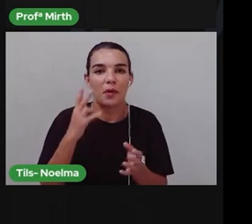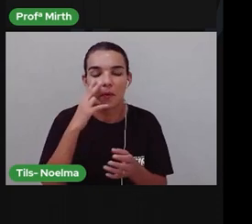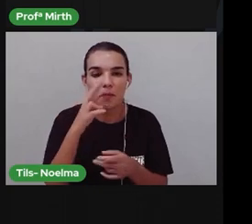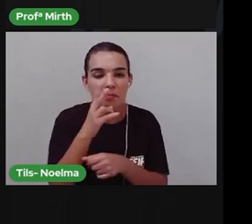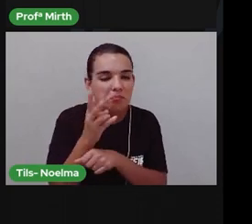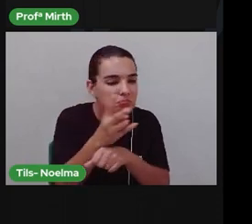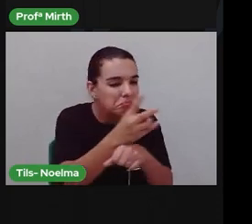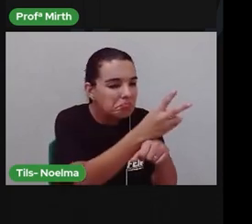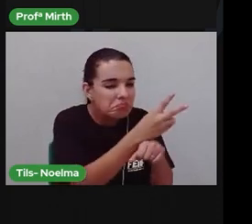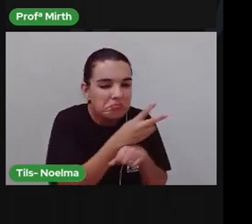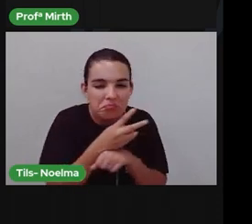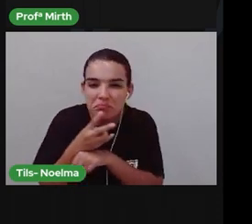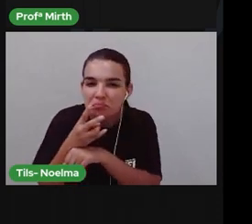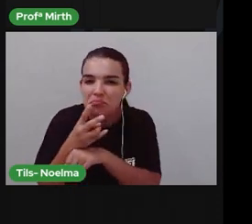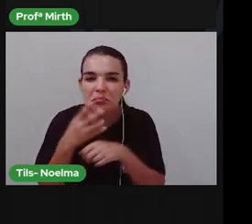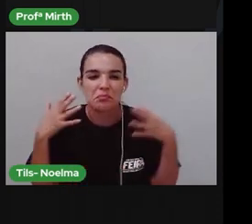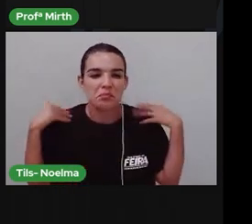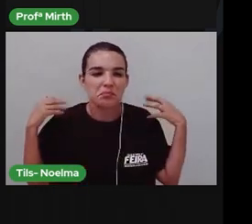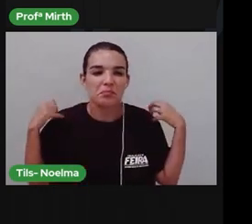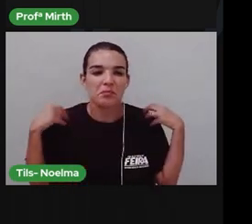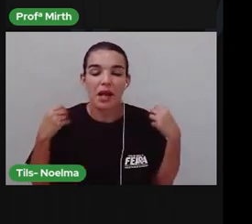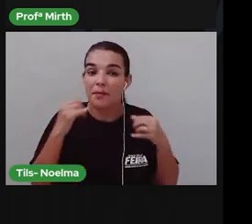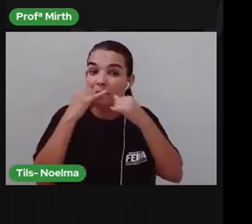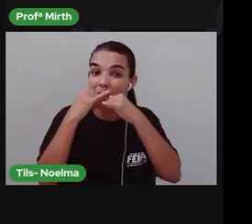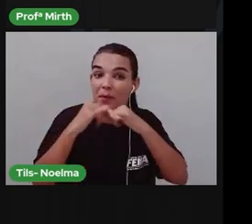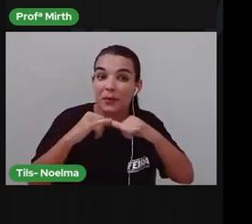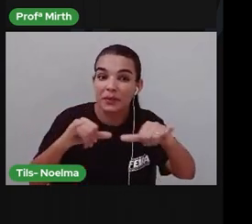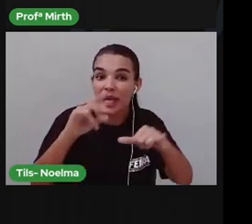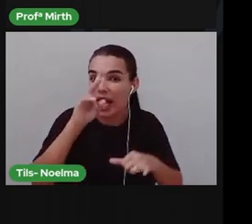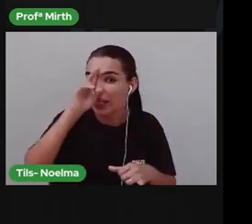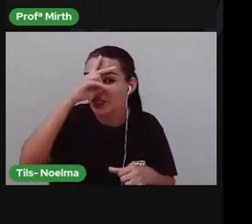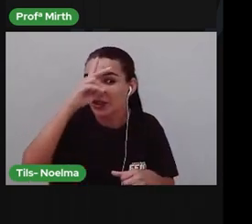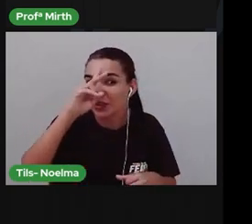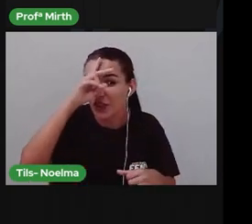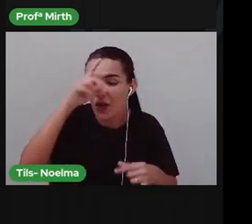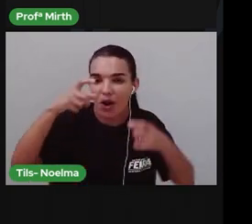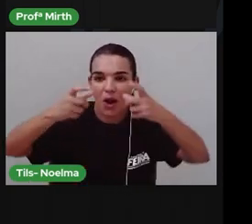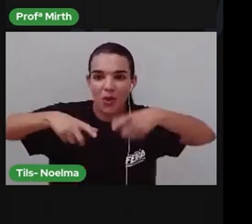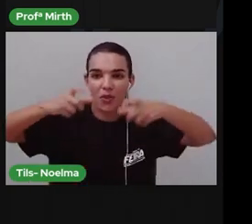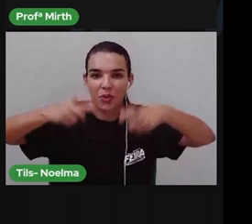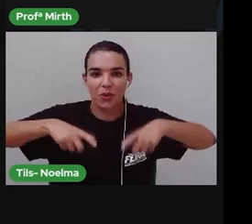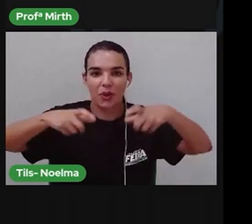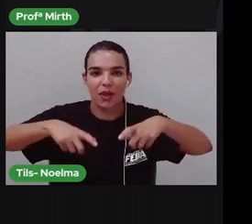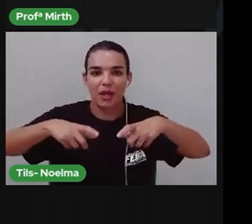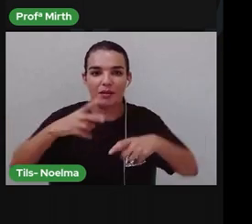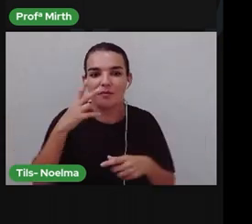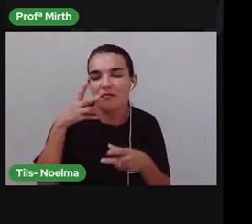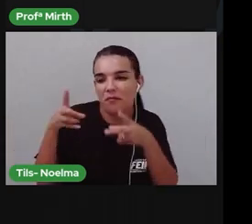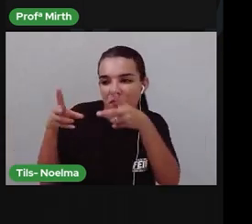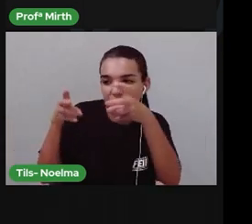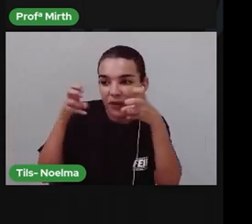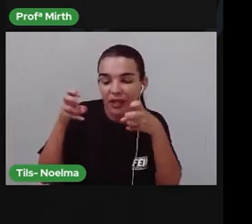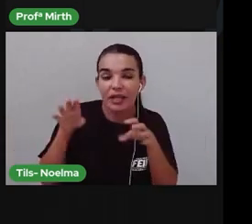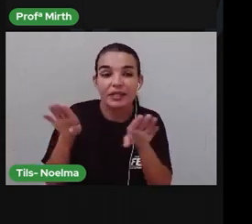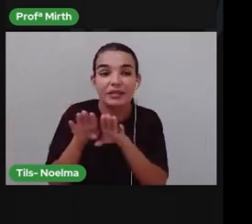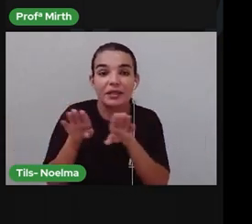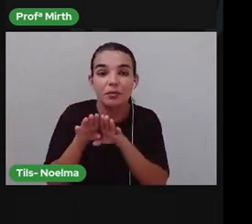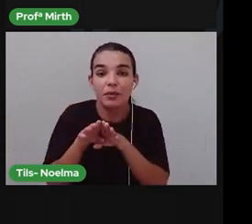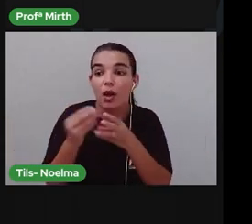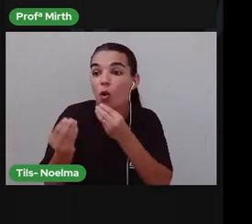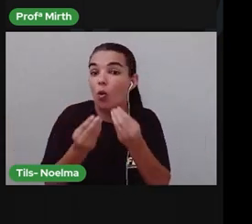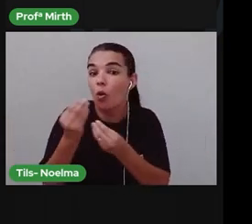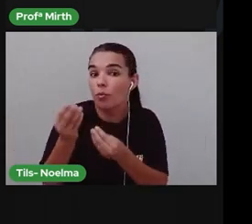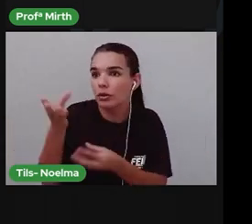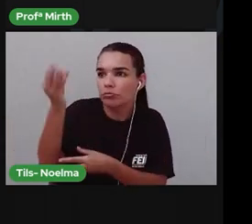quilômetros Pra contar a história Desse lugar Que conserva Tesouros naturais Incríveis Você vai ver Como na medida Em que